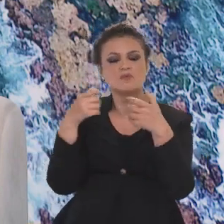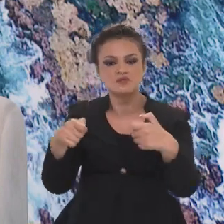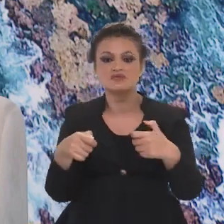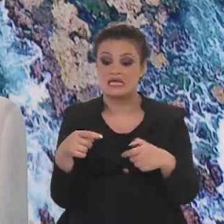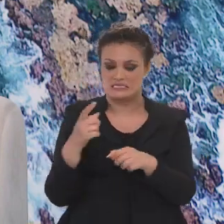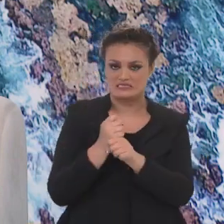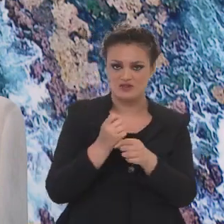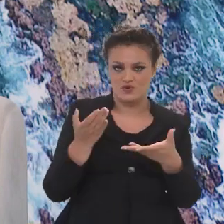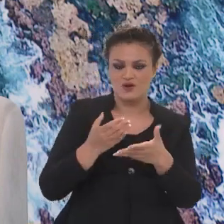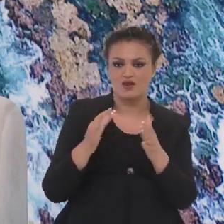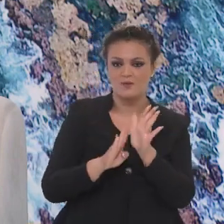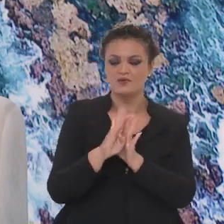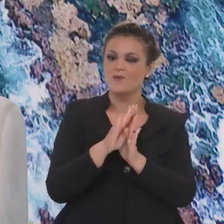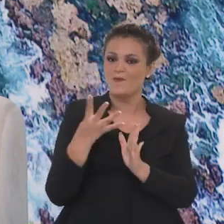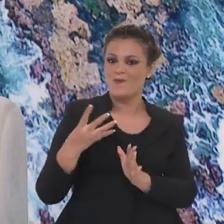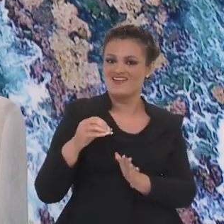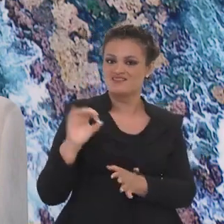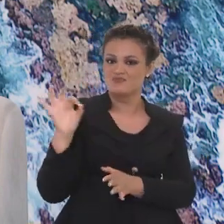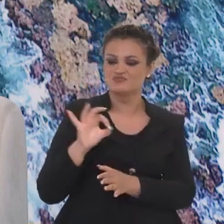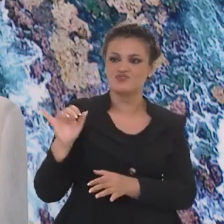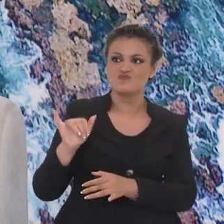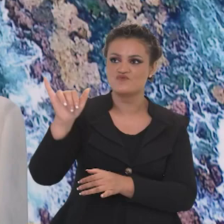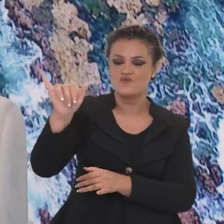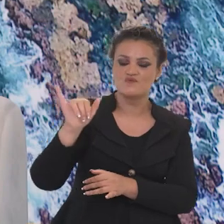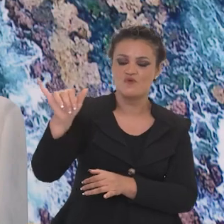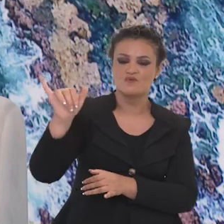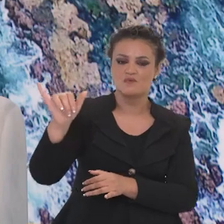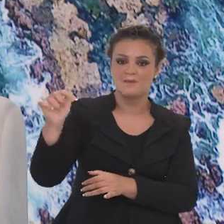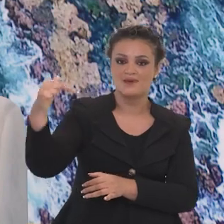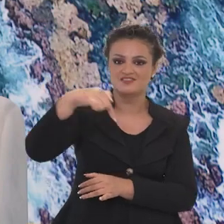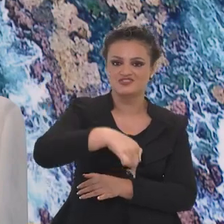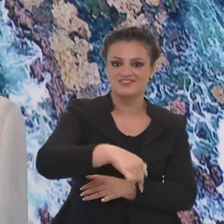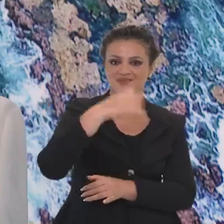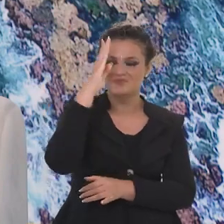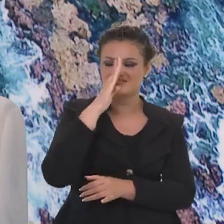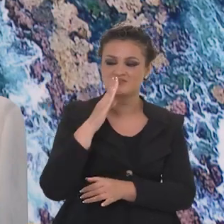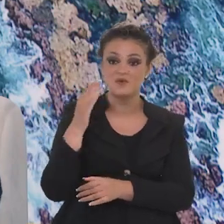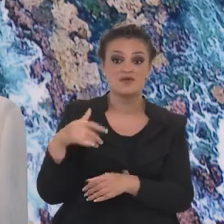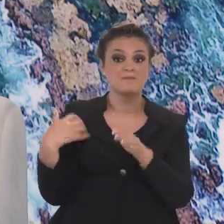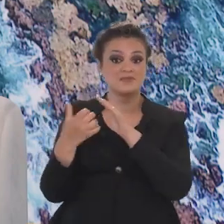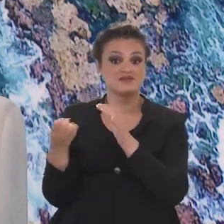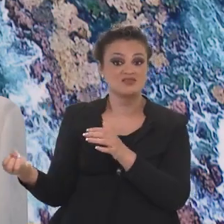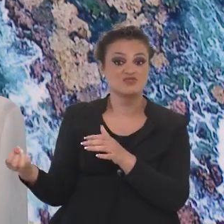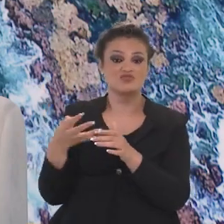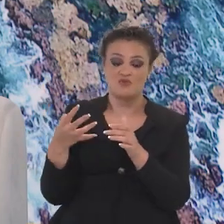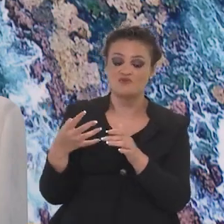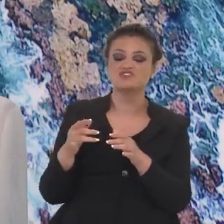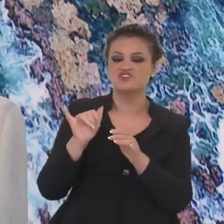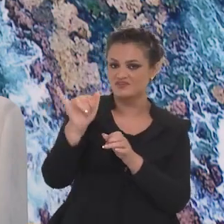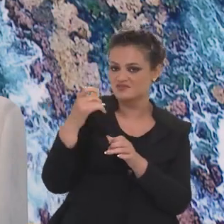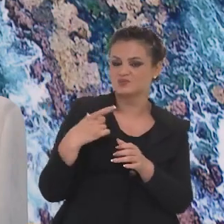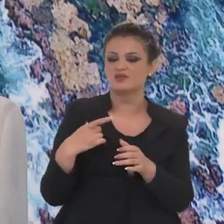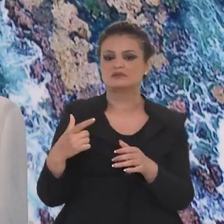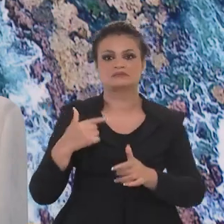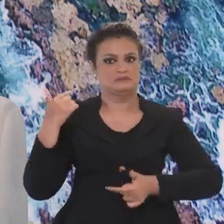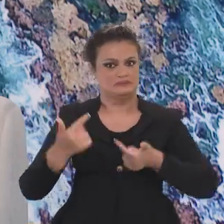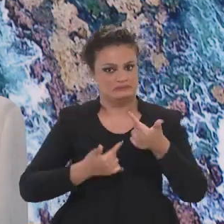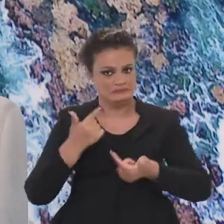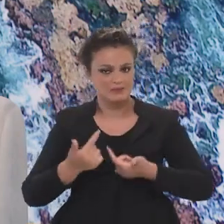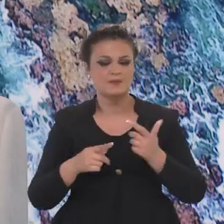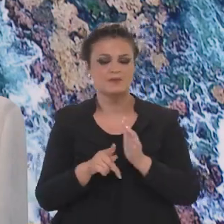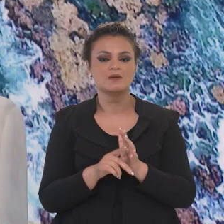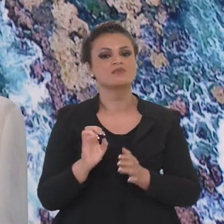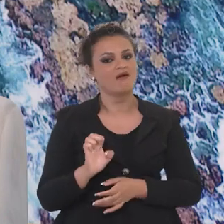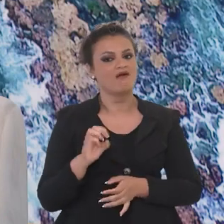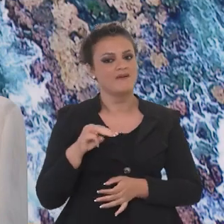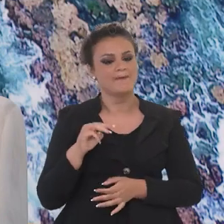voos. A gente, esse ano, aumentou em 40% o número de voos internacionais para cá. A gente está trazendo empresas novas para voarem para cá. Isso tudo